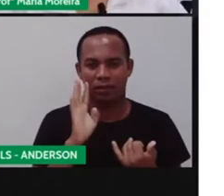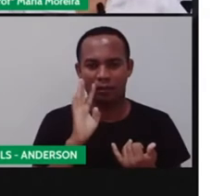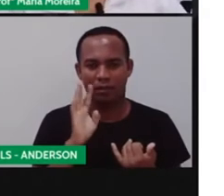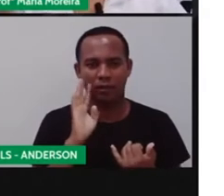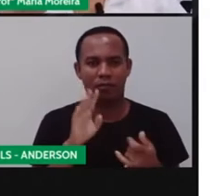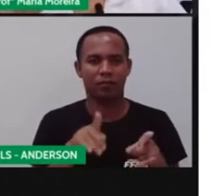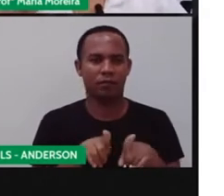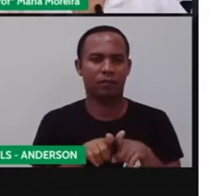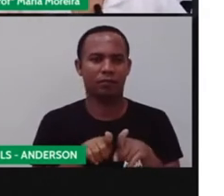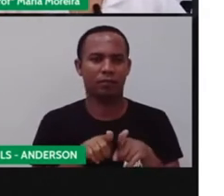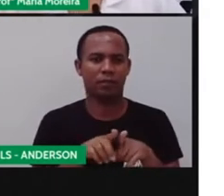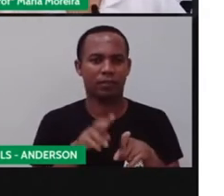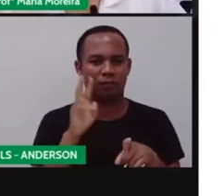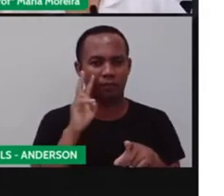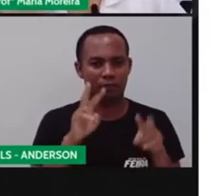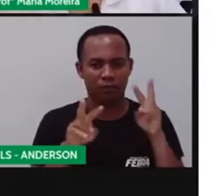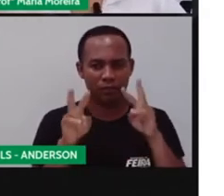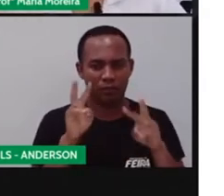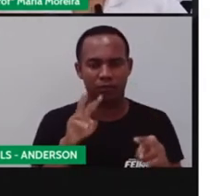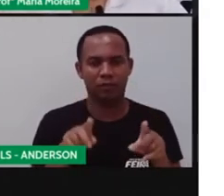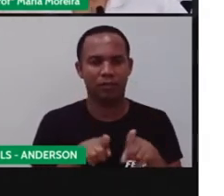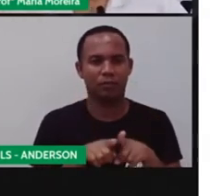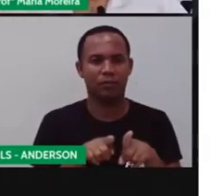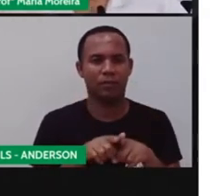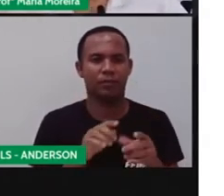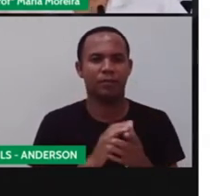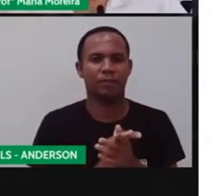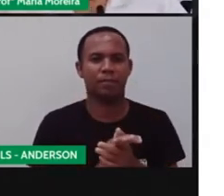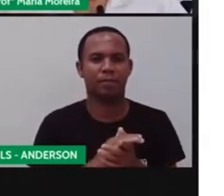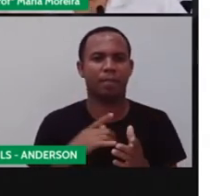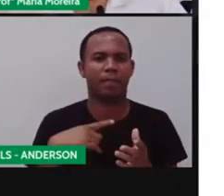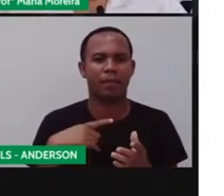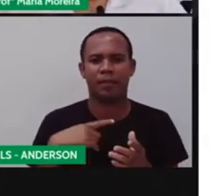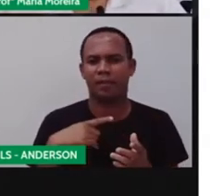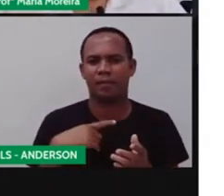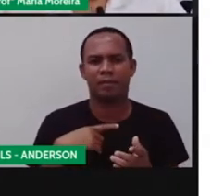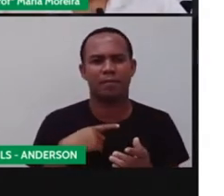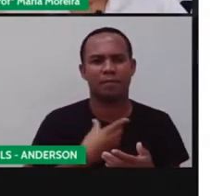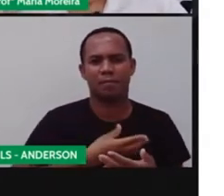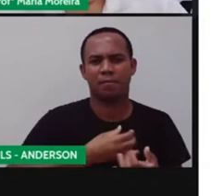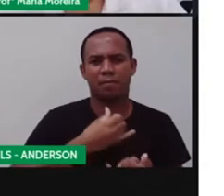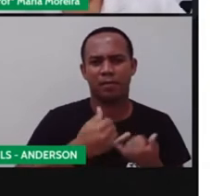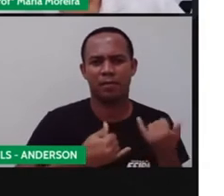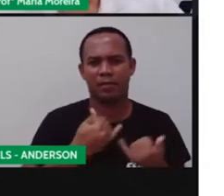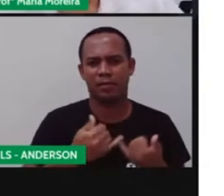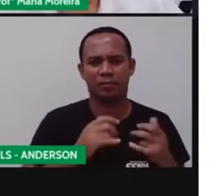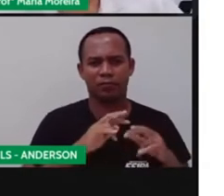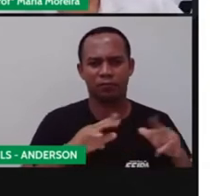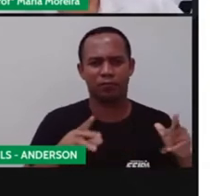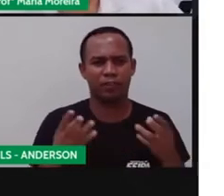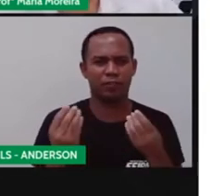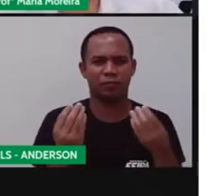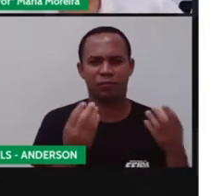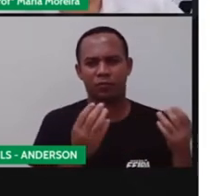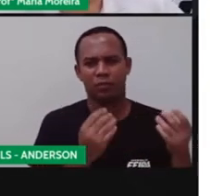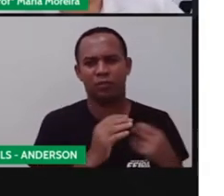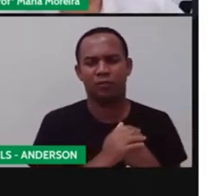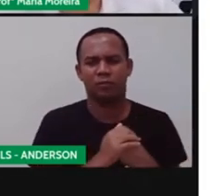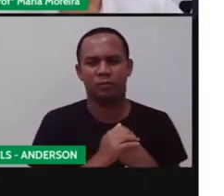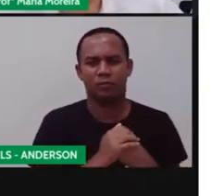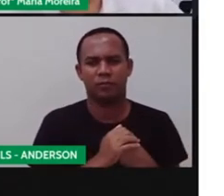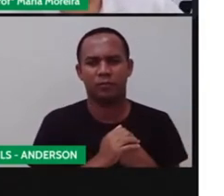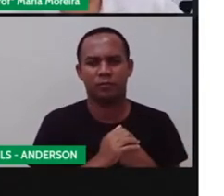já viu na aula passada que temos a Barbie, Suzy, temos aí a LOL e várias outras